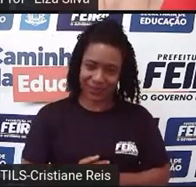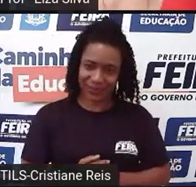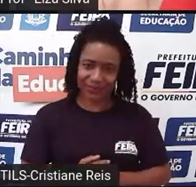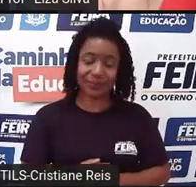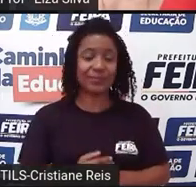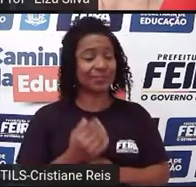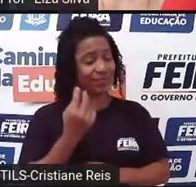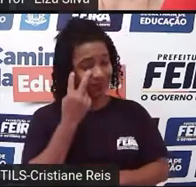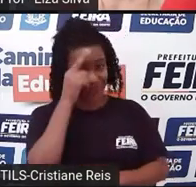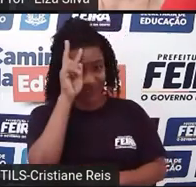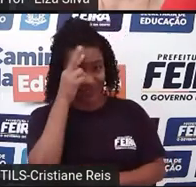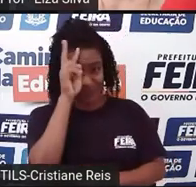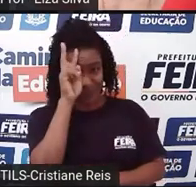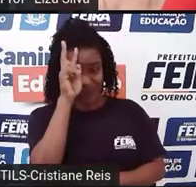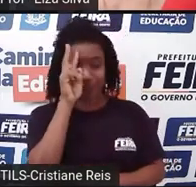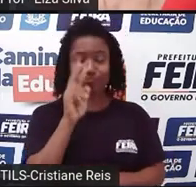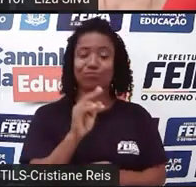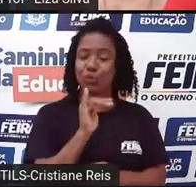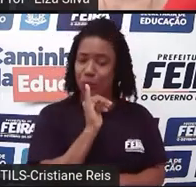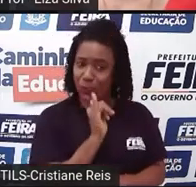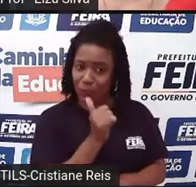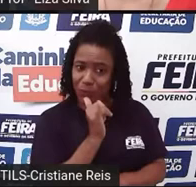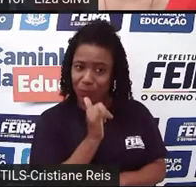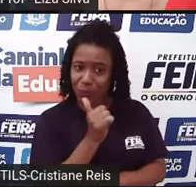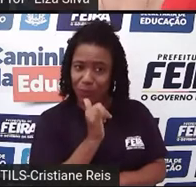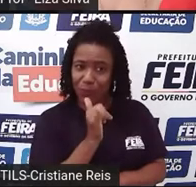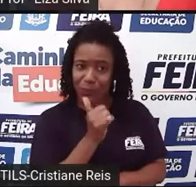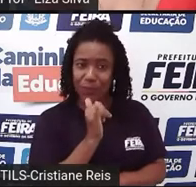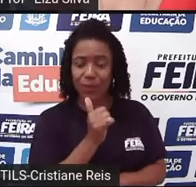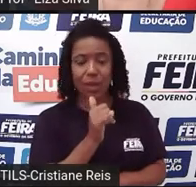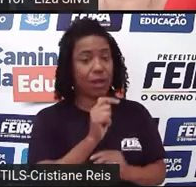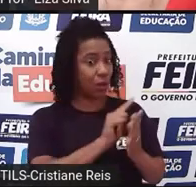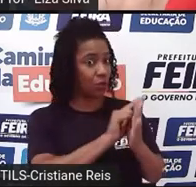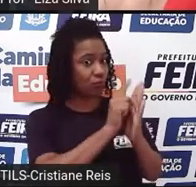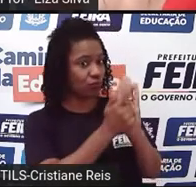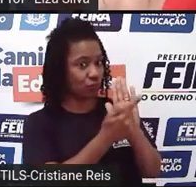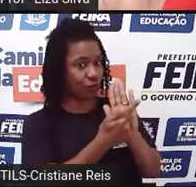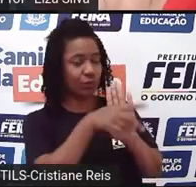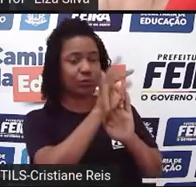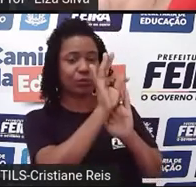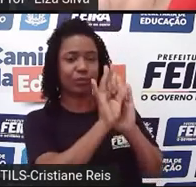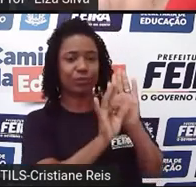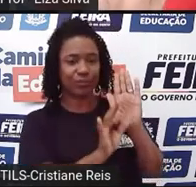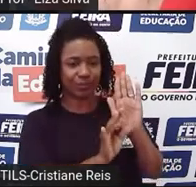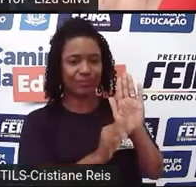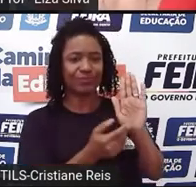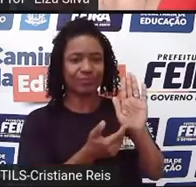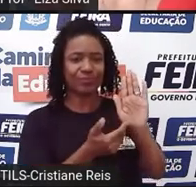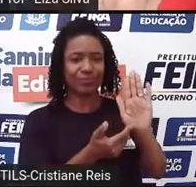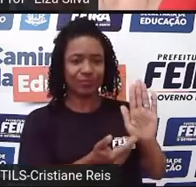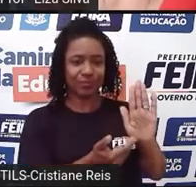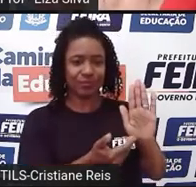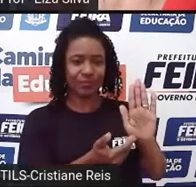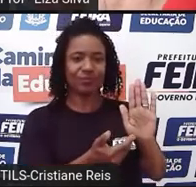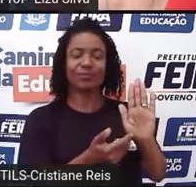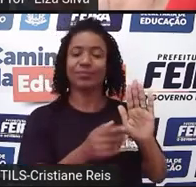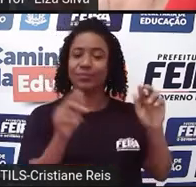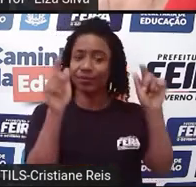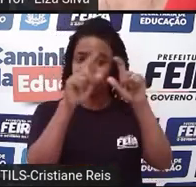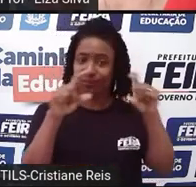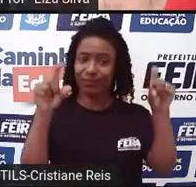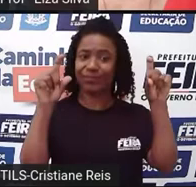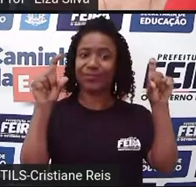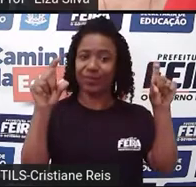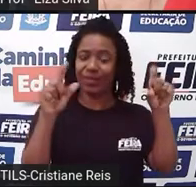É um tipo de texto, é um gênero textual, melhor dizendo, que tem como tipo